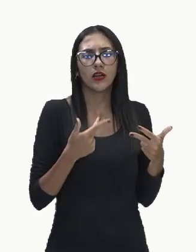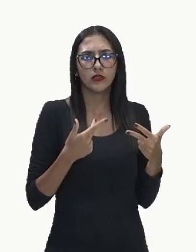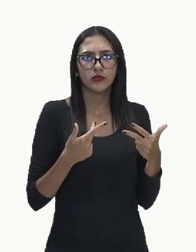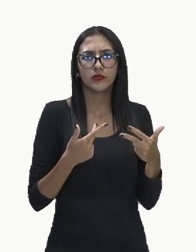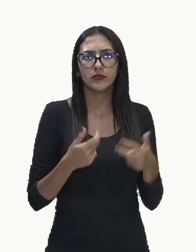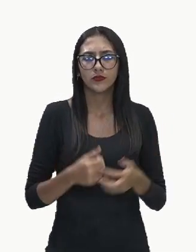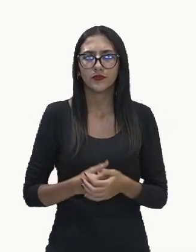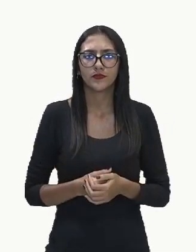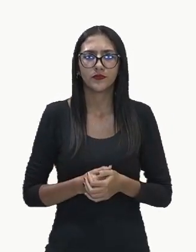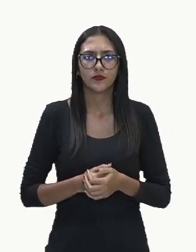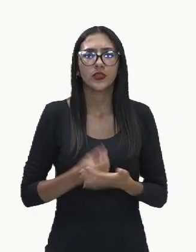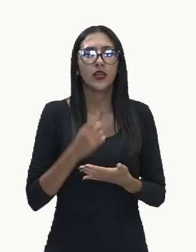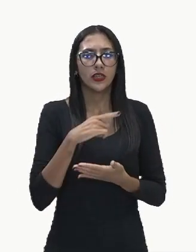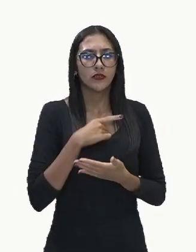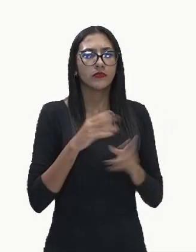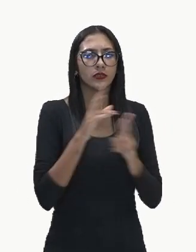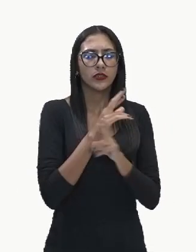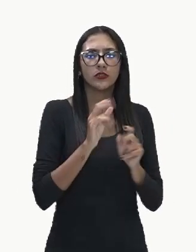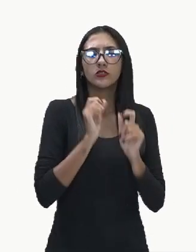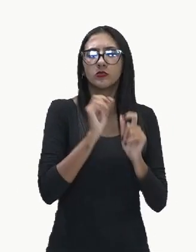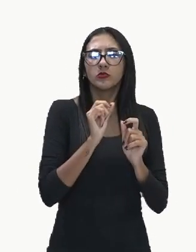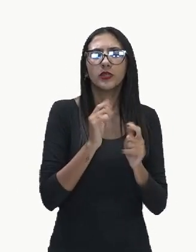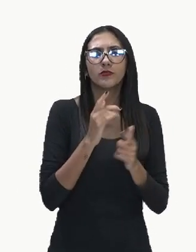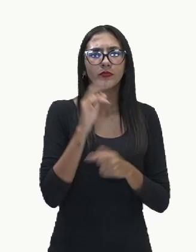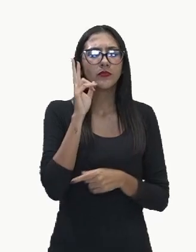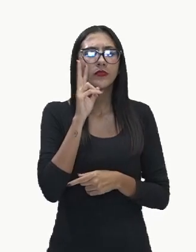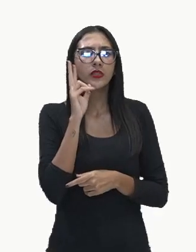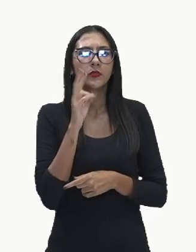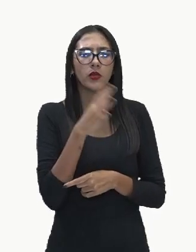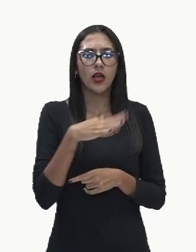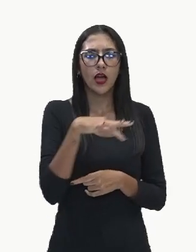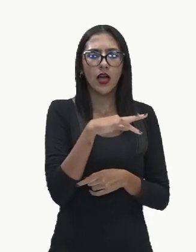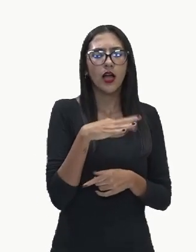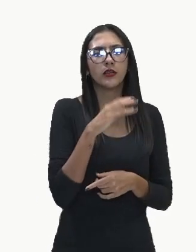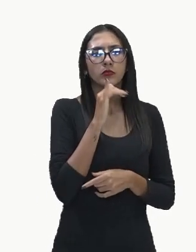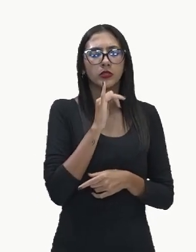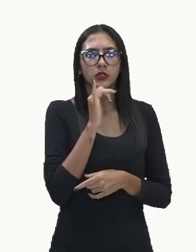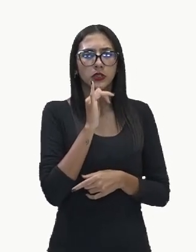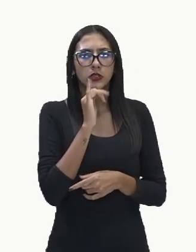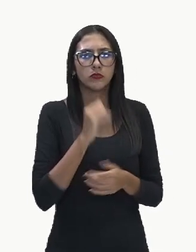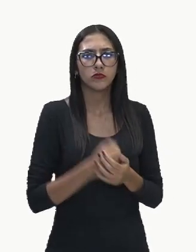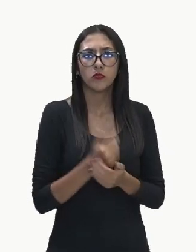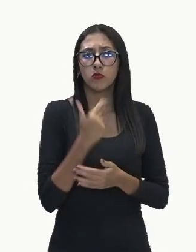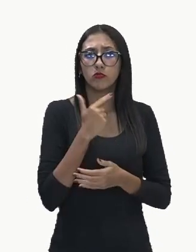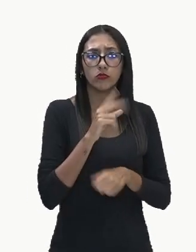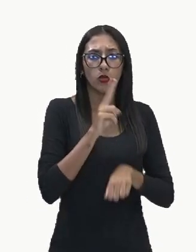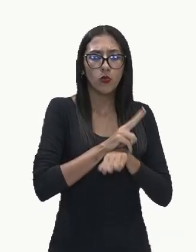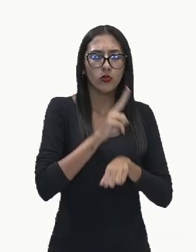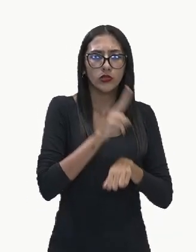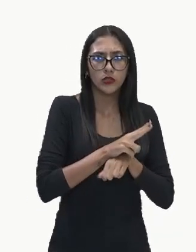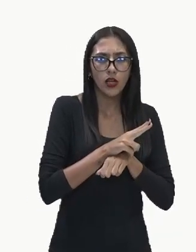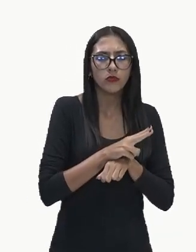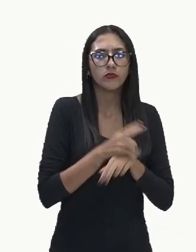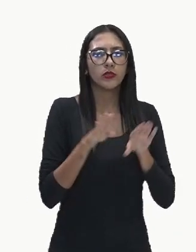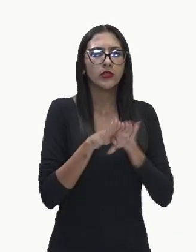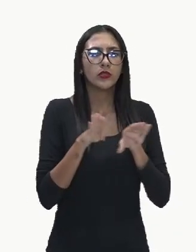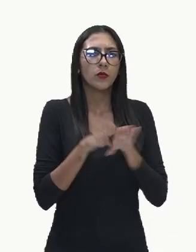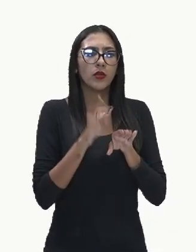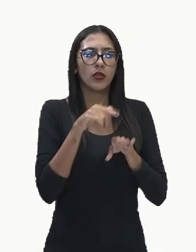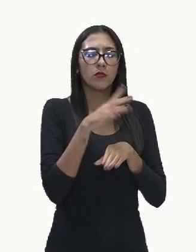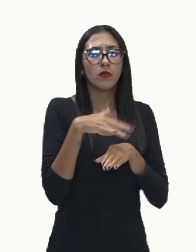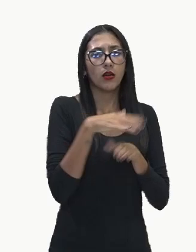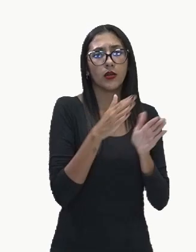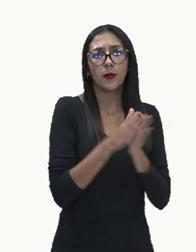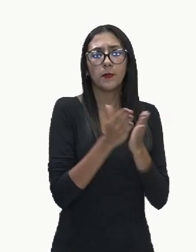diretamente ligado com as áreas e com a falta do tratamento sanitário correto que existe em